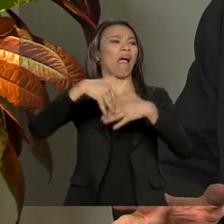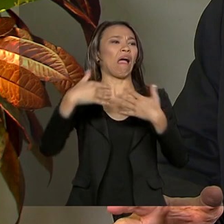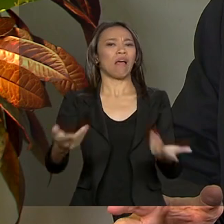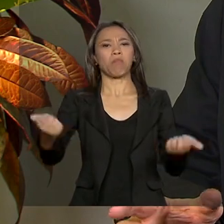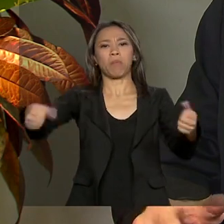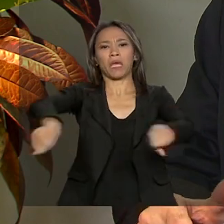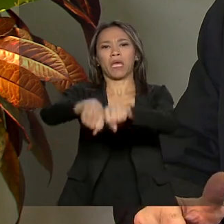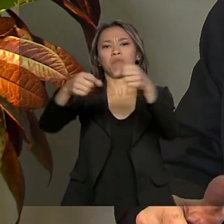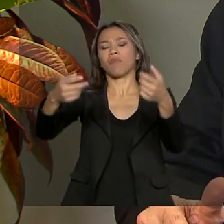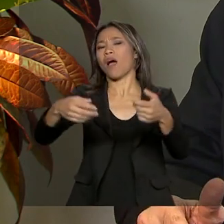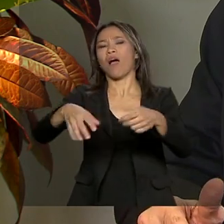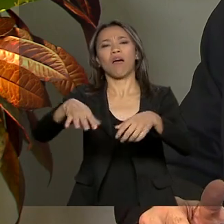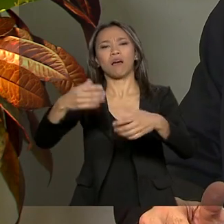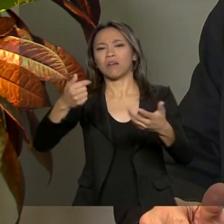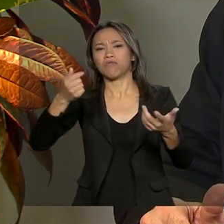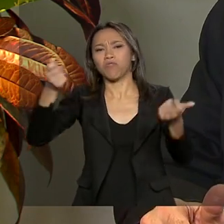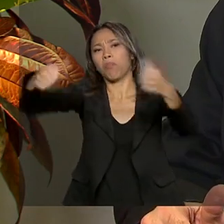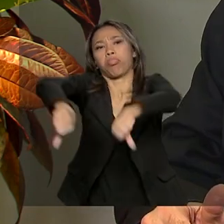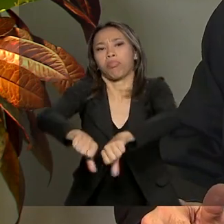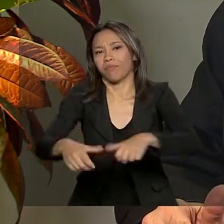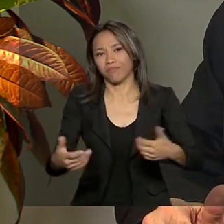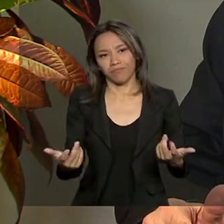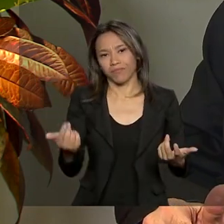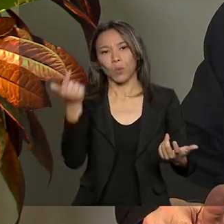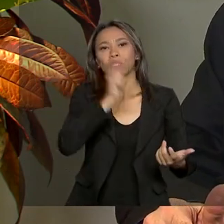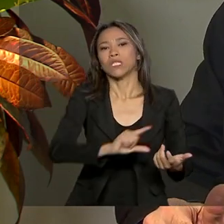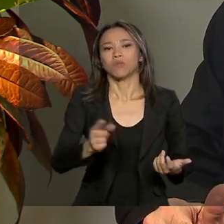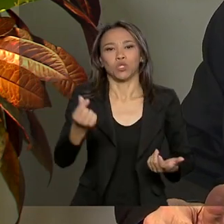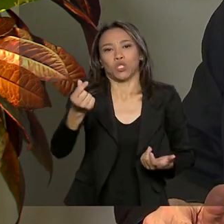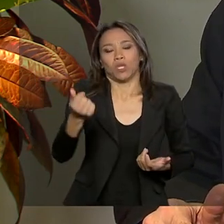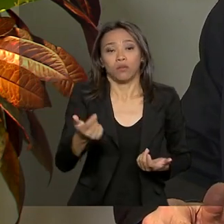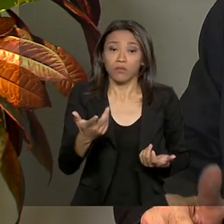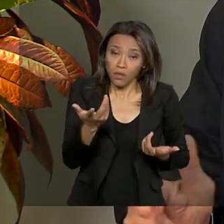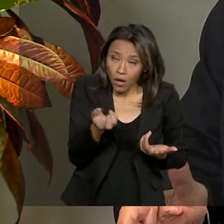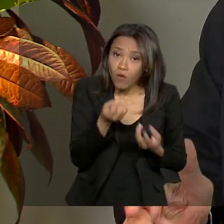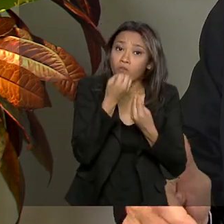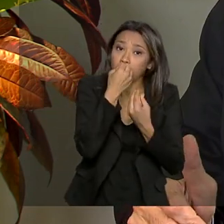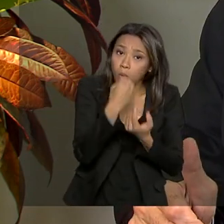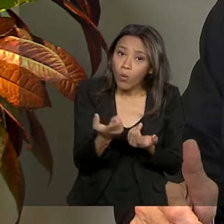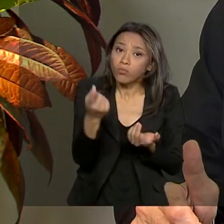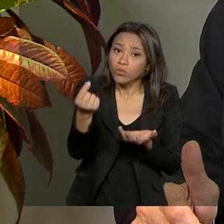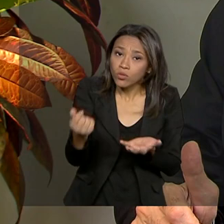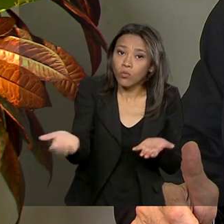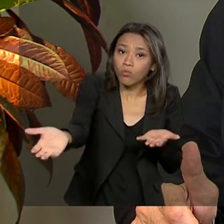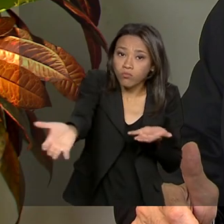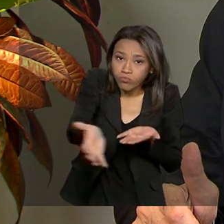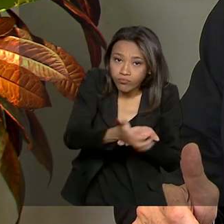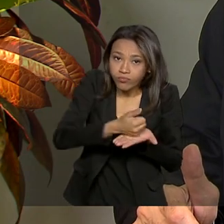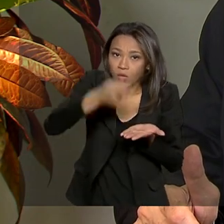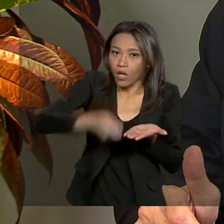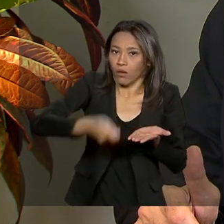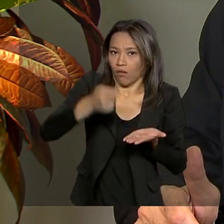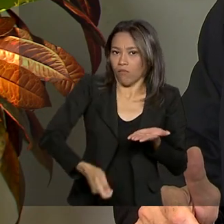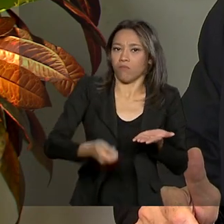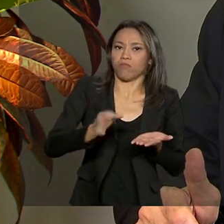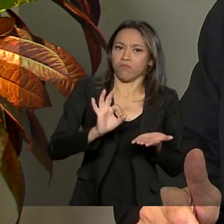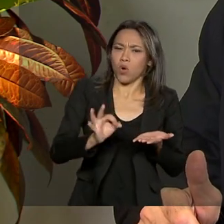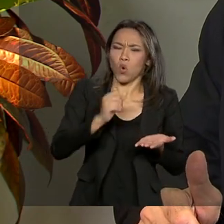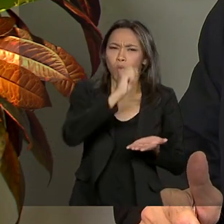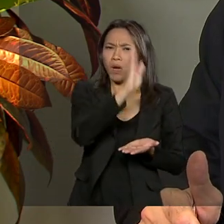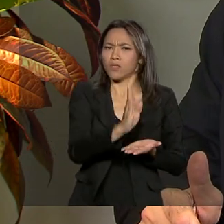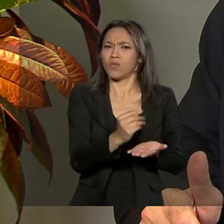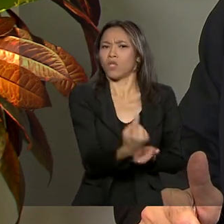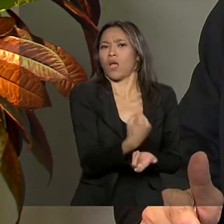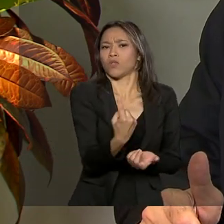fracasso. Houve um ganho muito grande, mas não chegou aonde pensavam. Porque, é lógico, o Brasil não está sozinho no mundo. Pelo contrário,